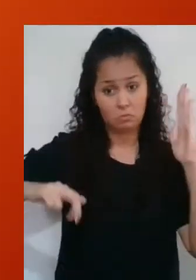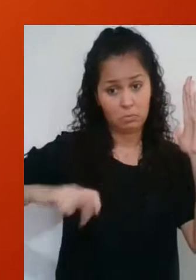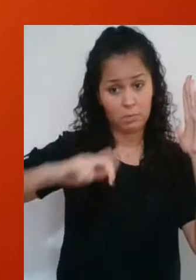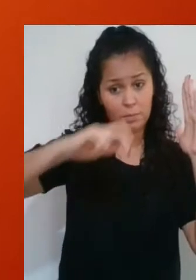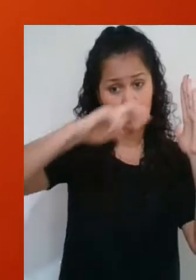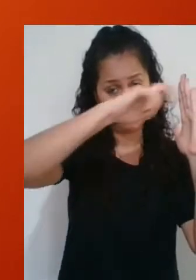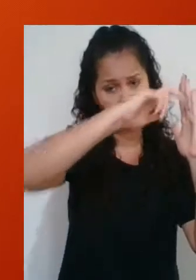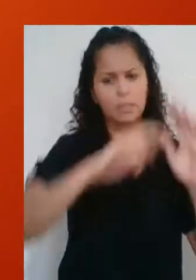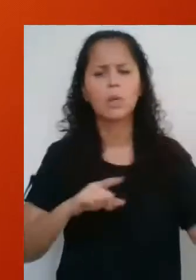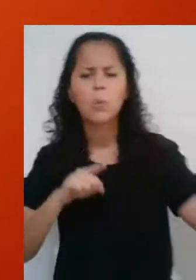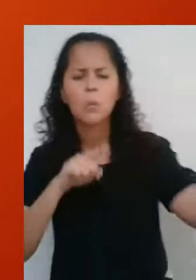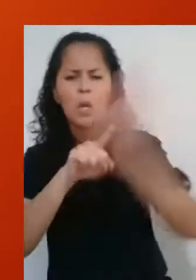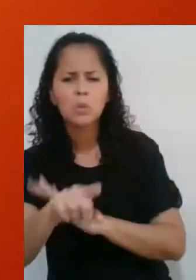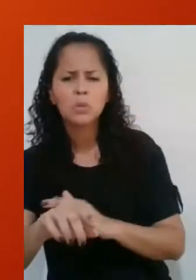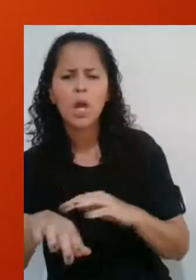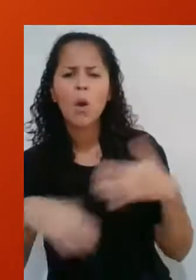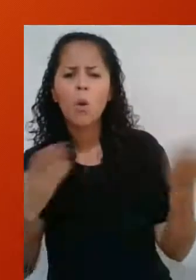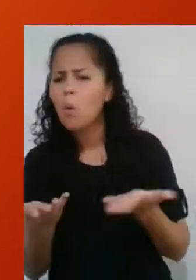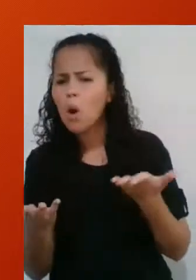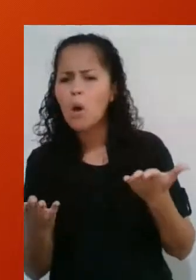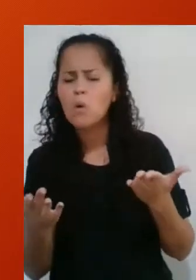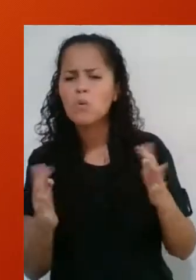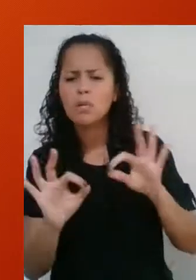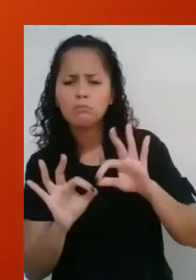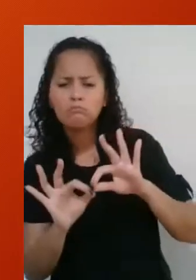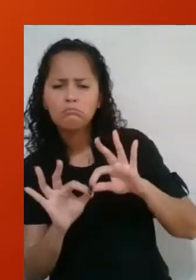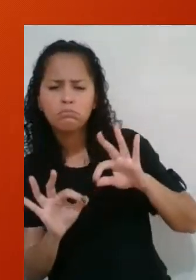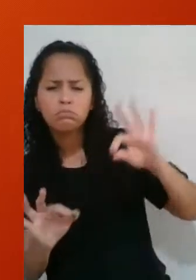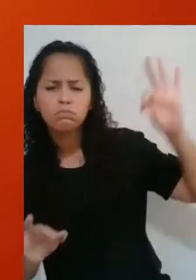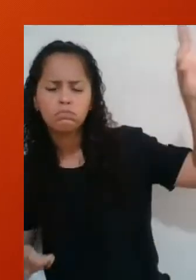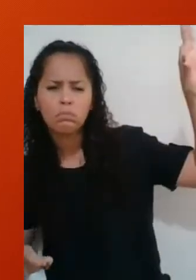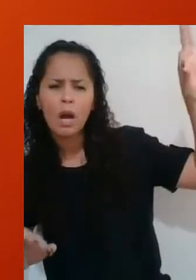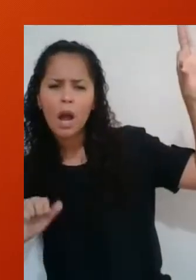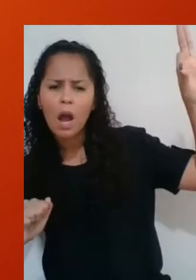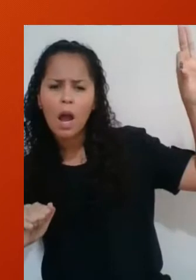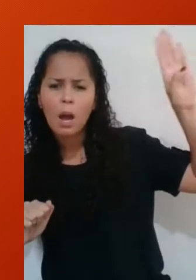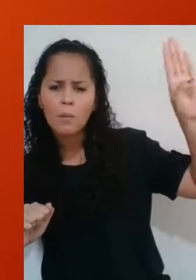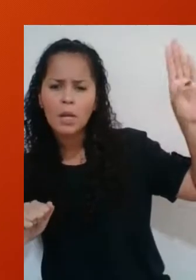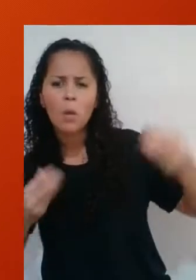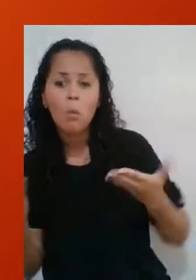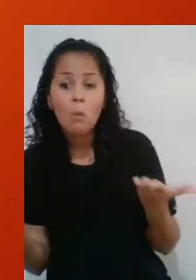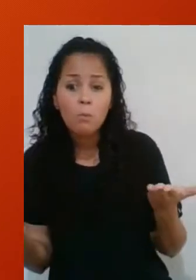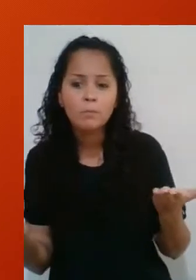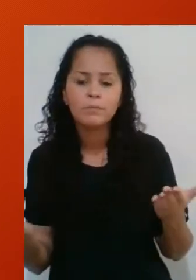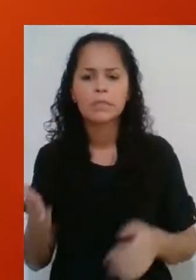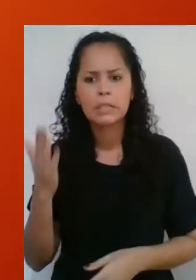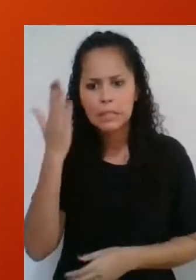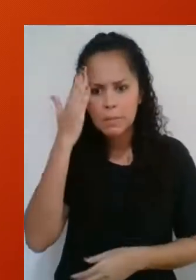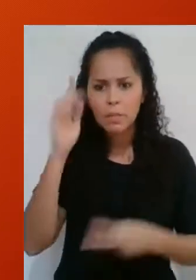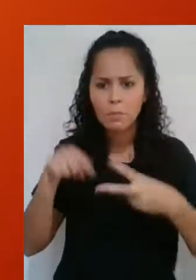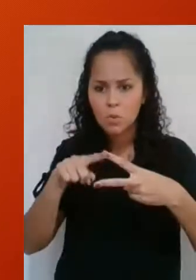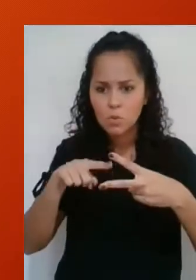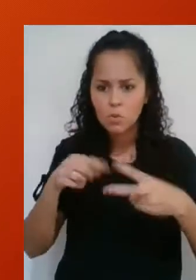E a pergunta é, qual é a distância do pé da escada à parede? No momento em que o ângulo de 60